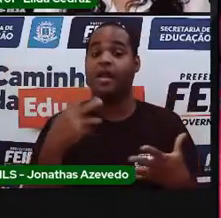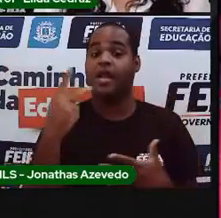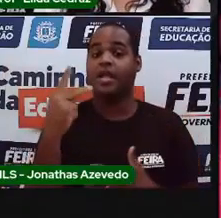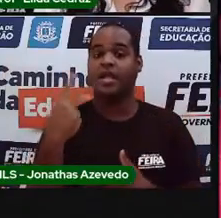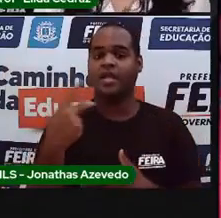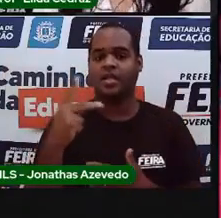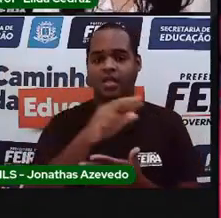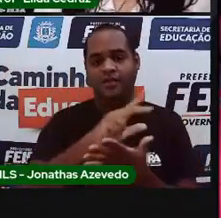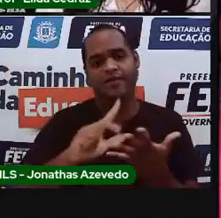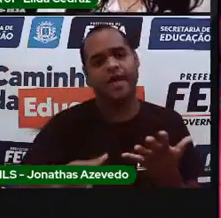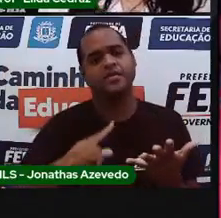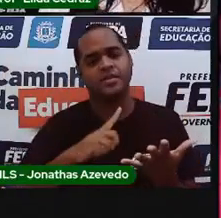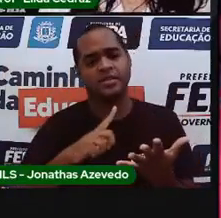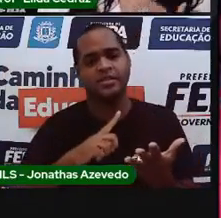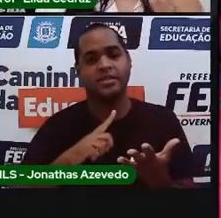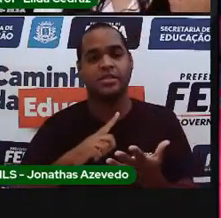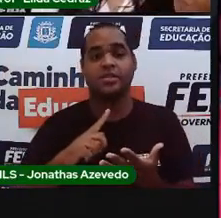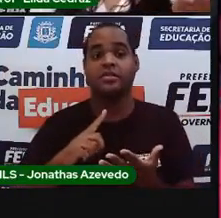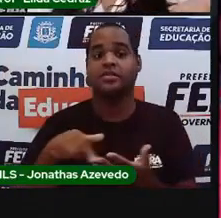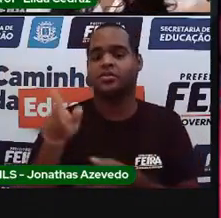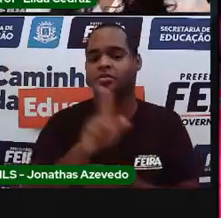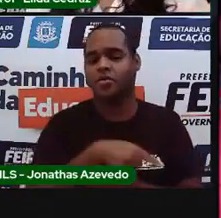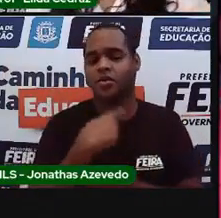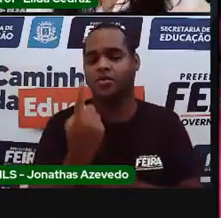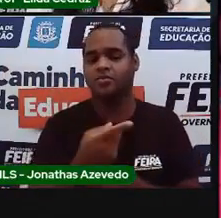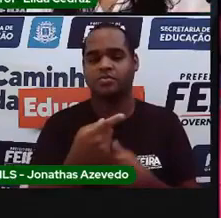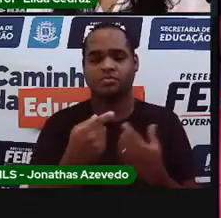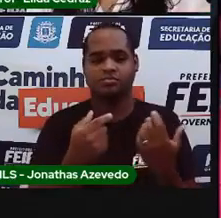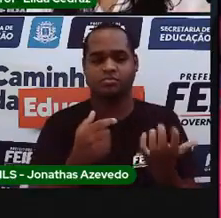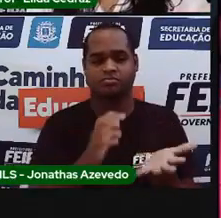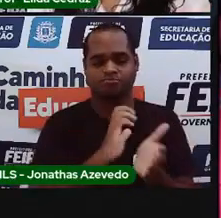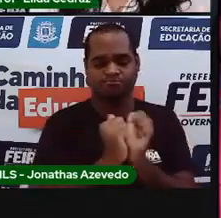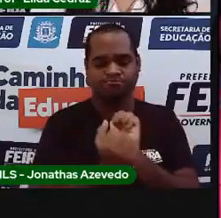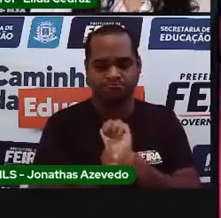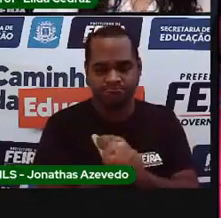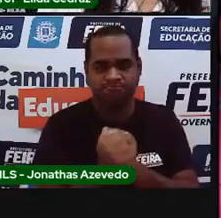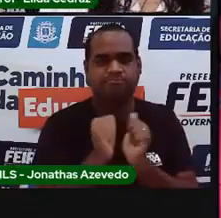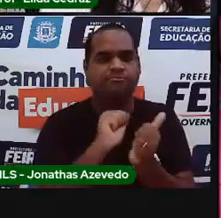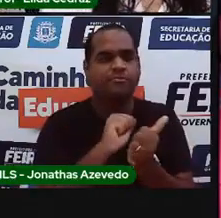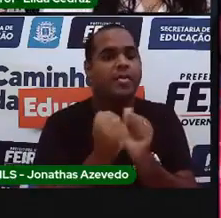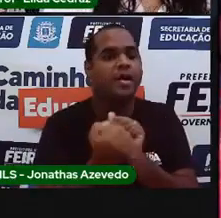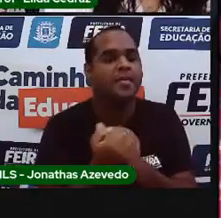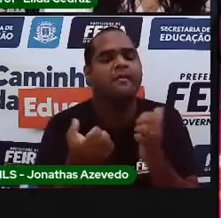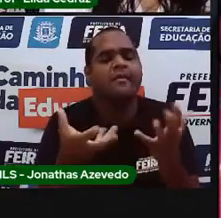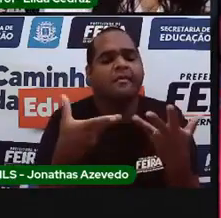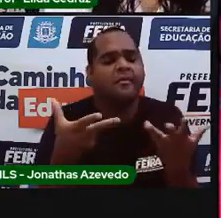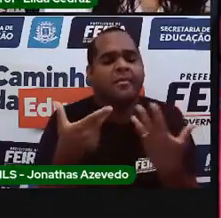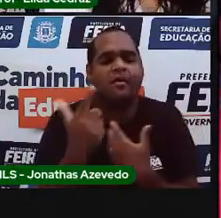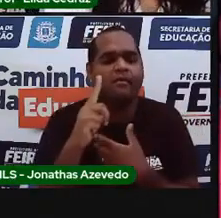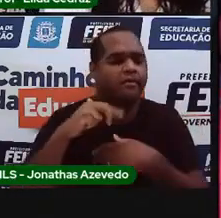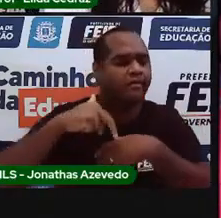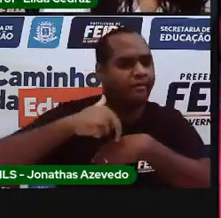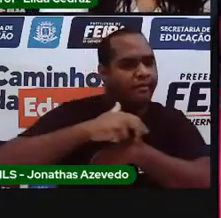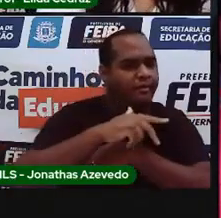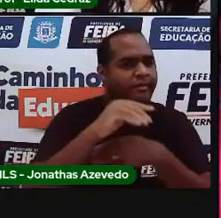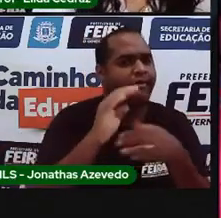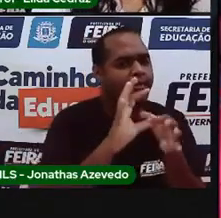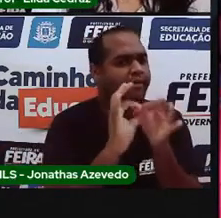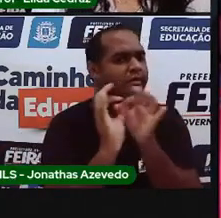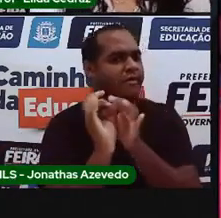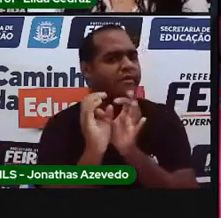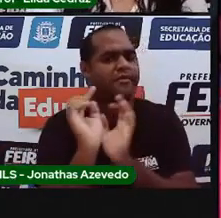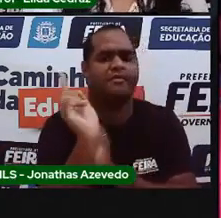vários níveis. Nós nem somos artistas de circo e nem somos ginásticas olímpicos.